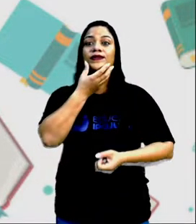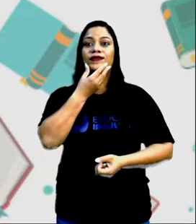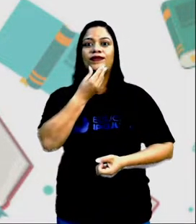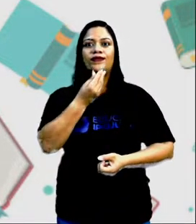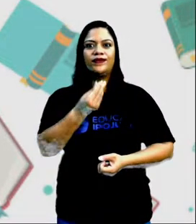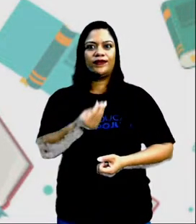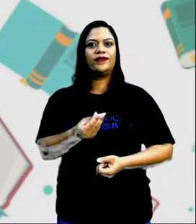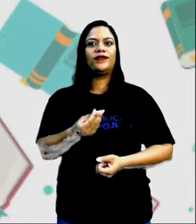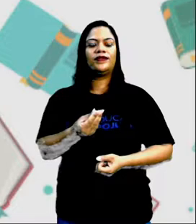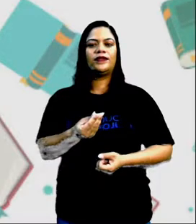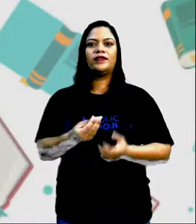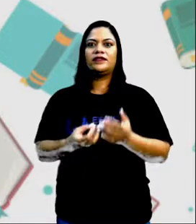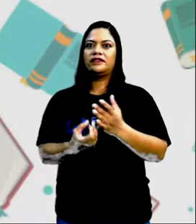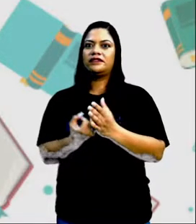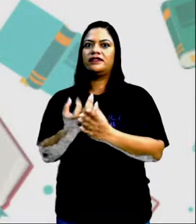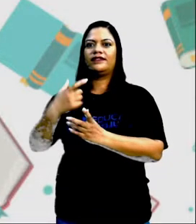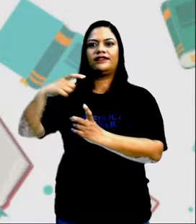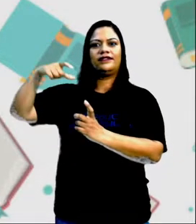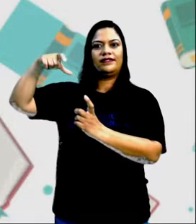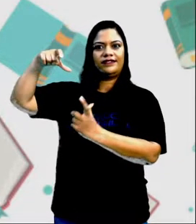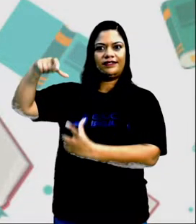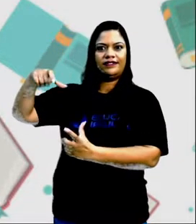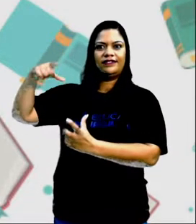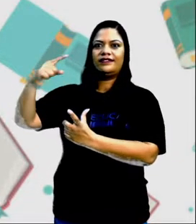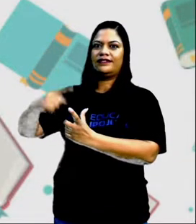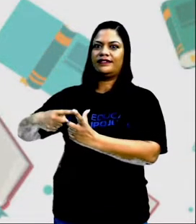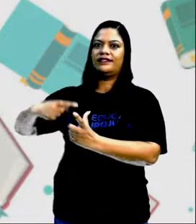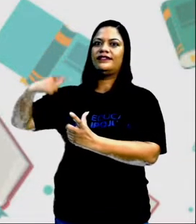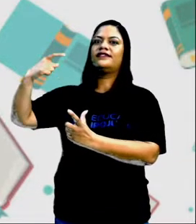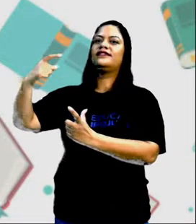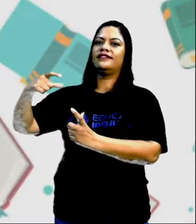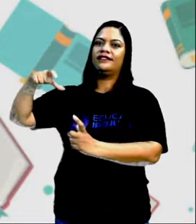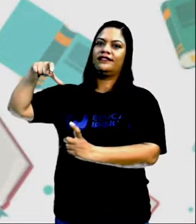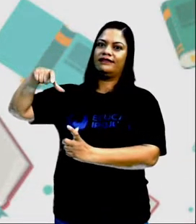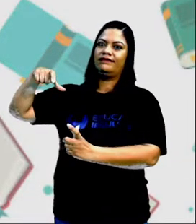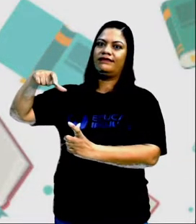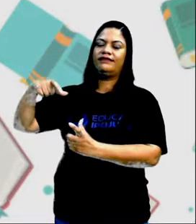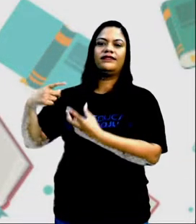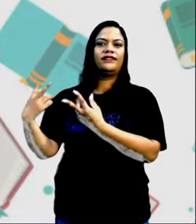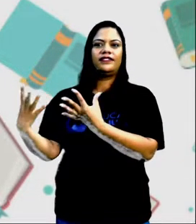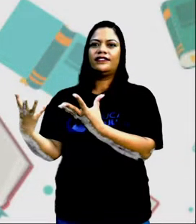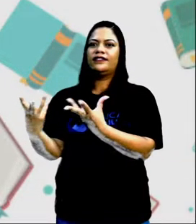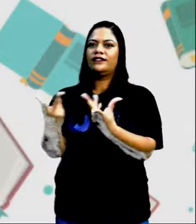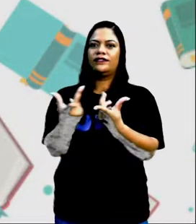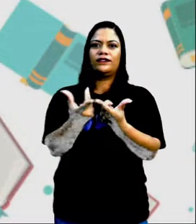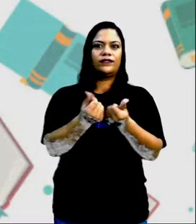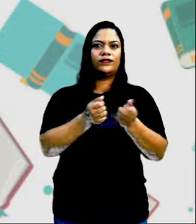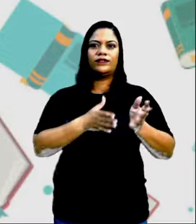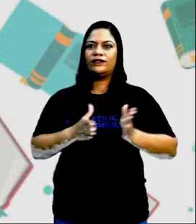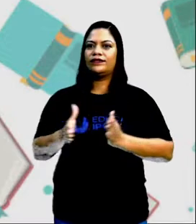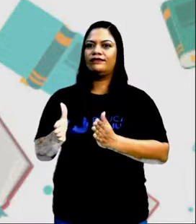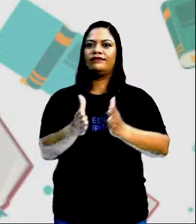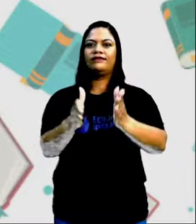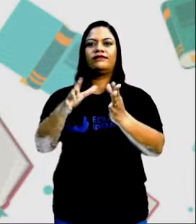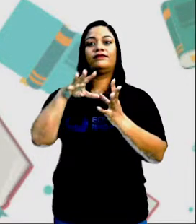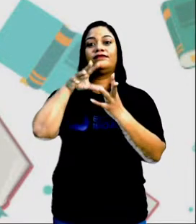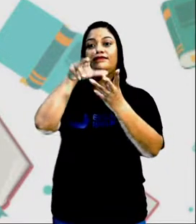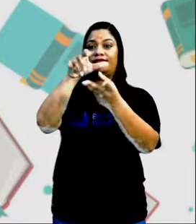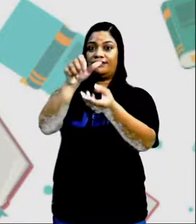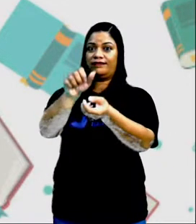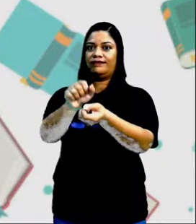descobriu os pneus que hoje rolam em todos os caminhos do mundo